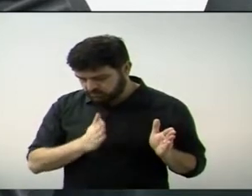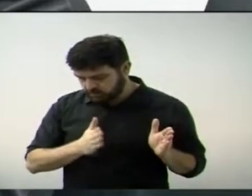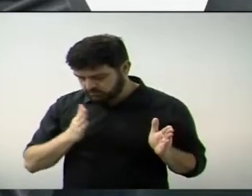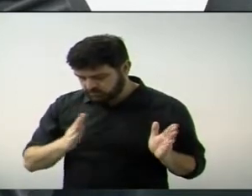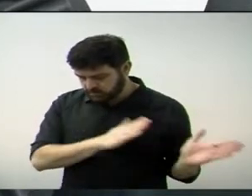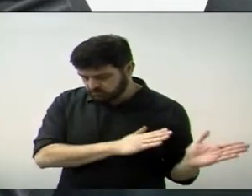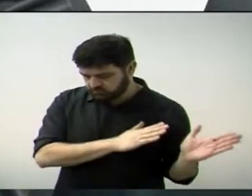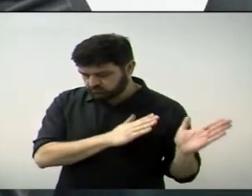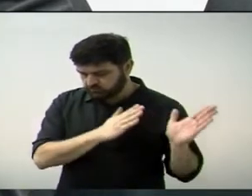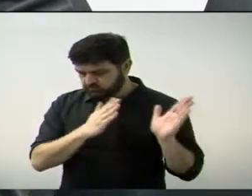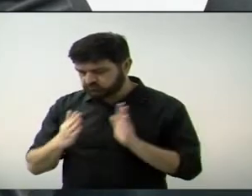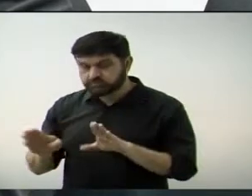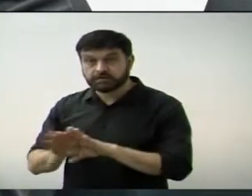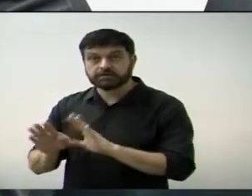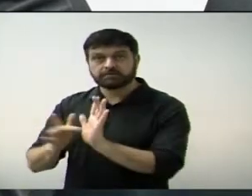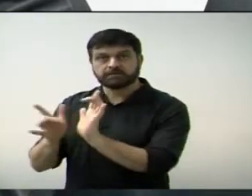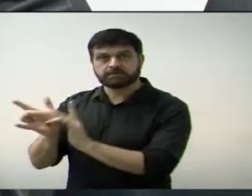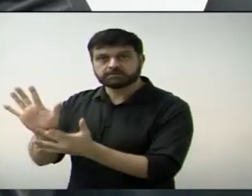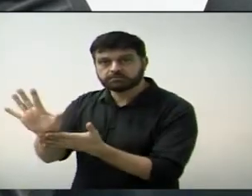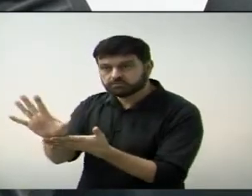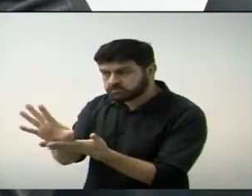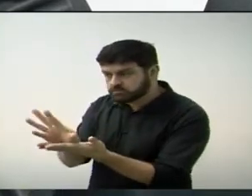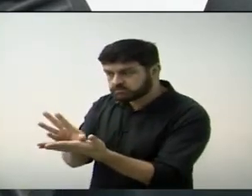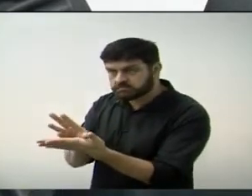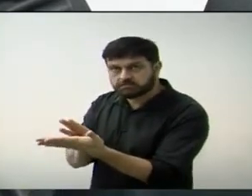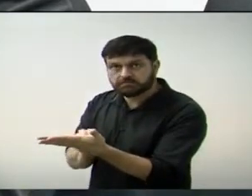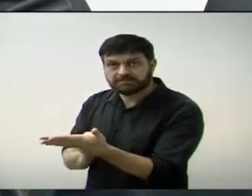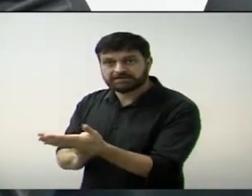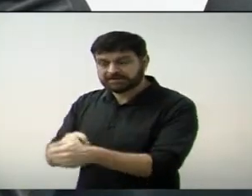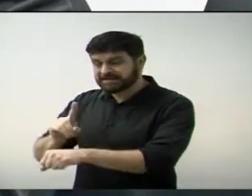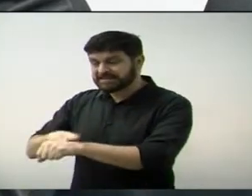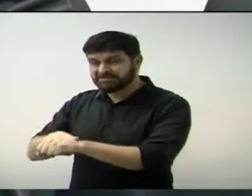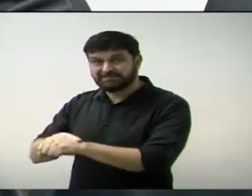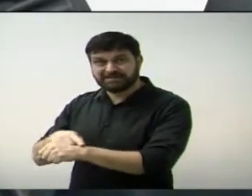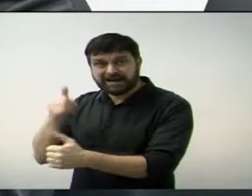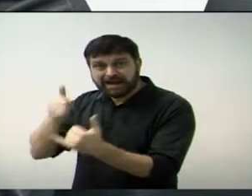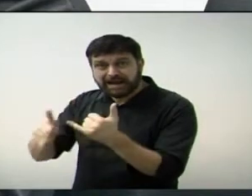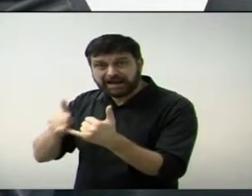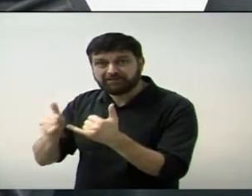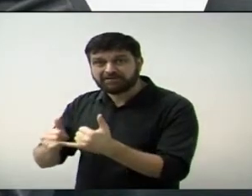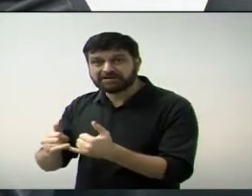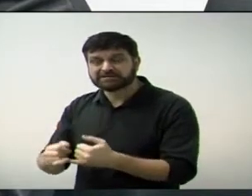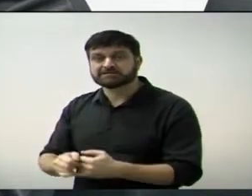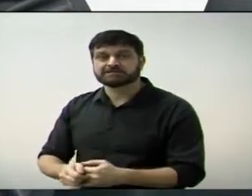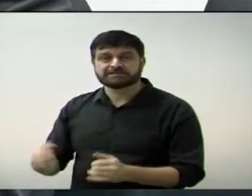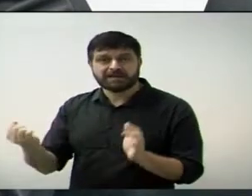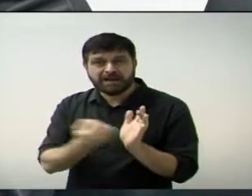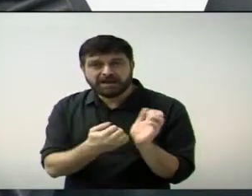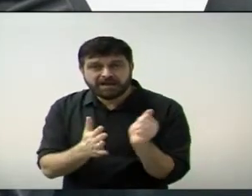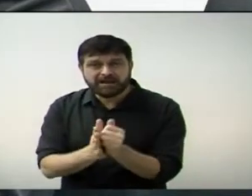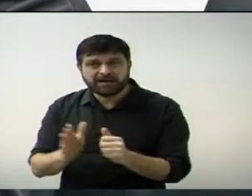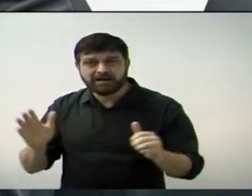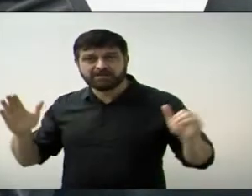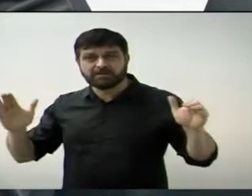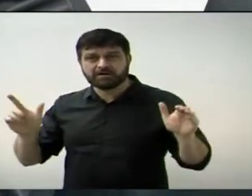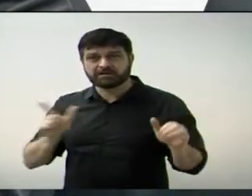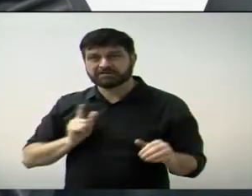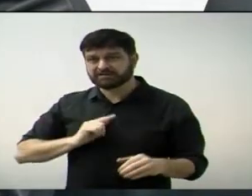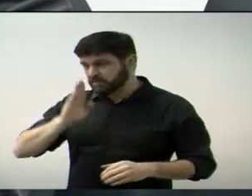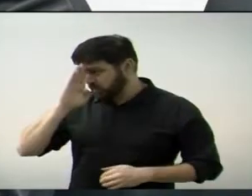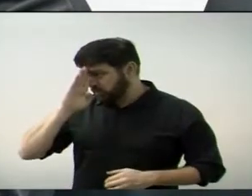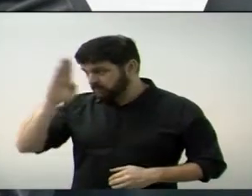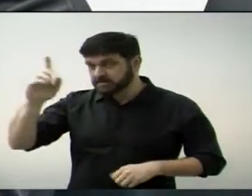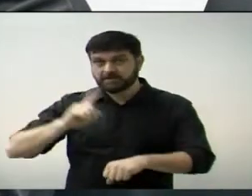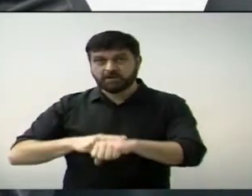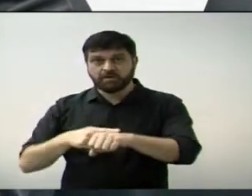o exemplo de Cristo nas horas que antecede sua execução, tendo como ápice a sua ressurreição